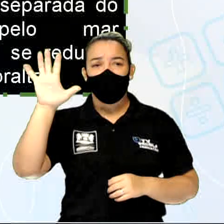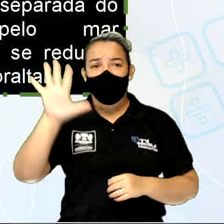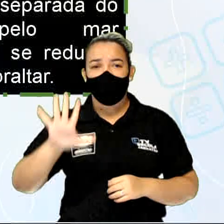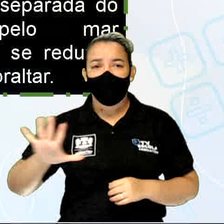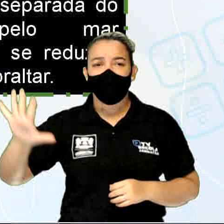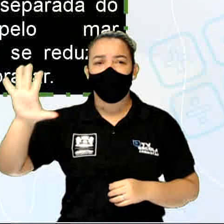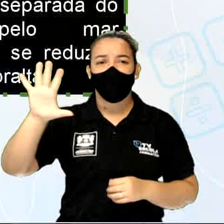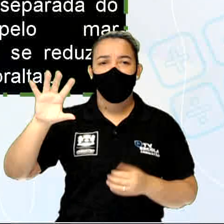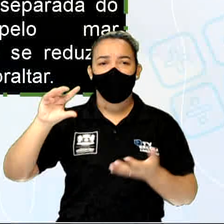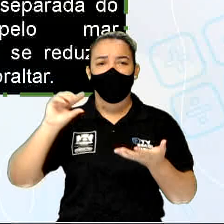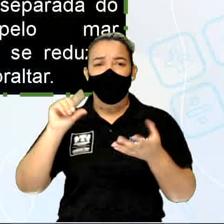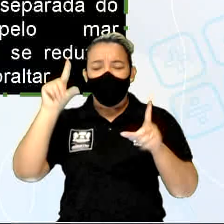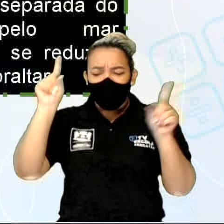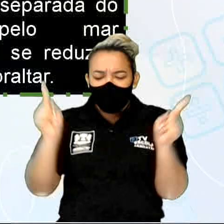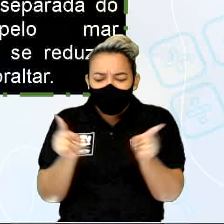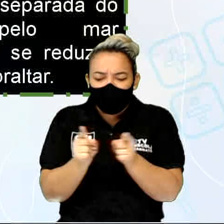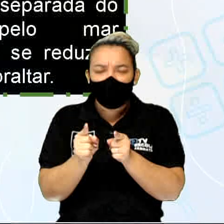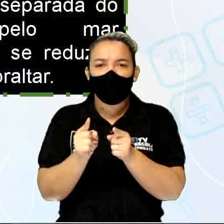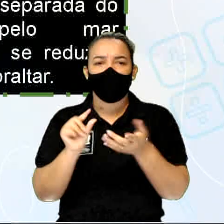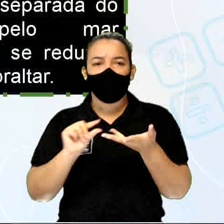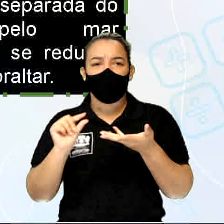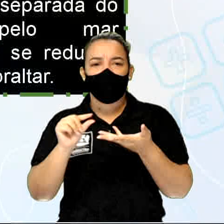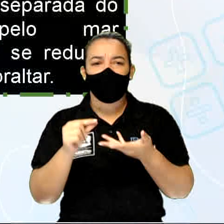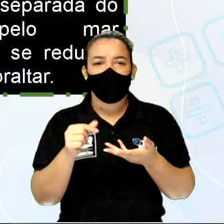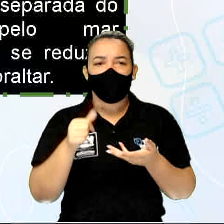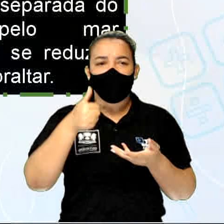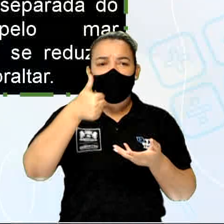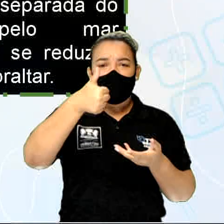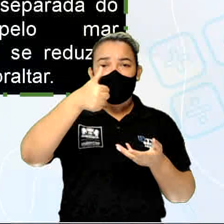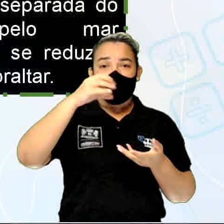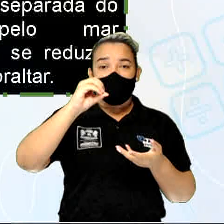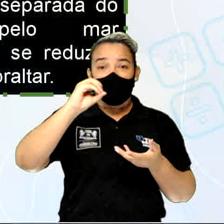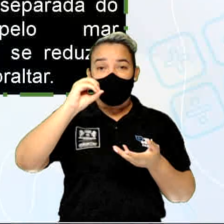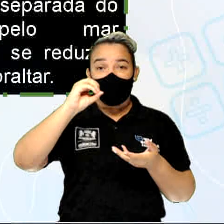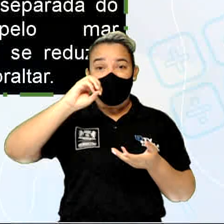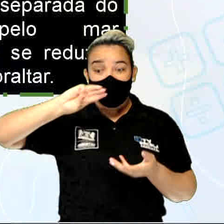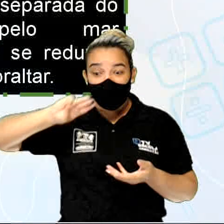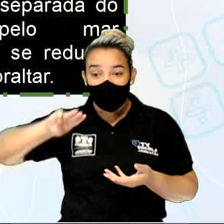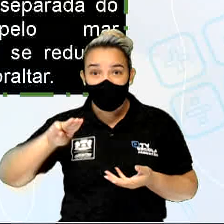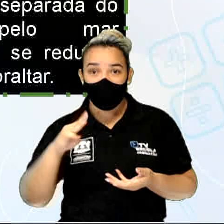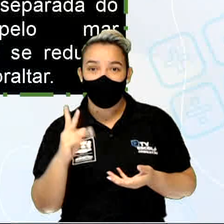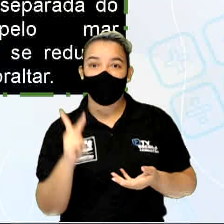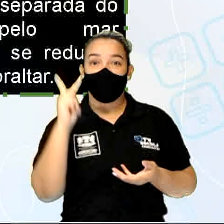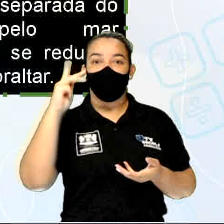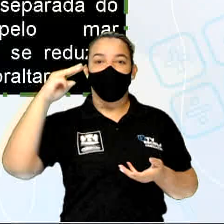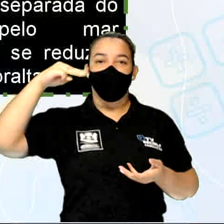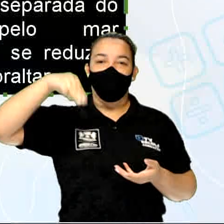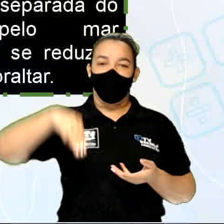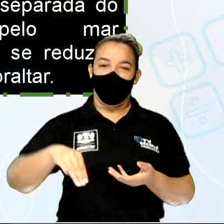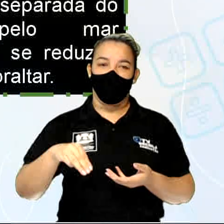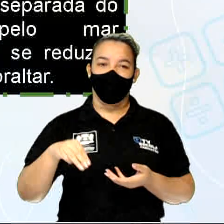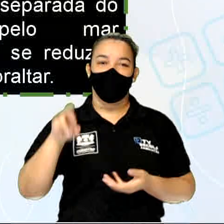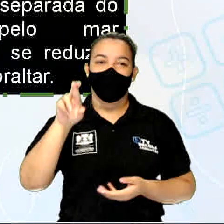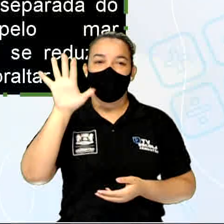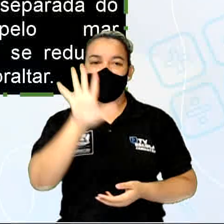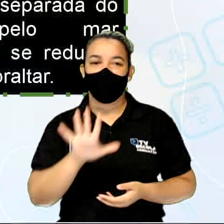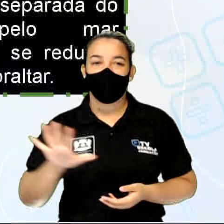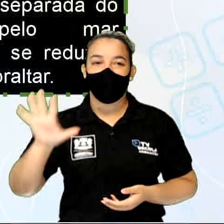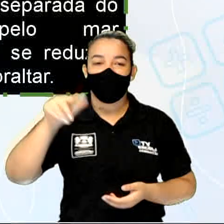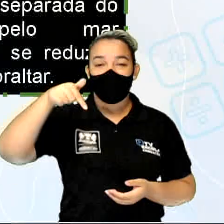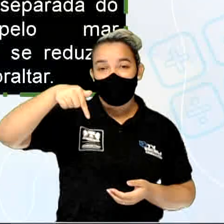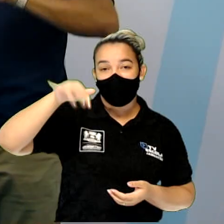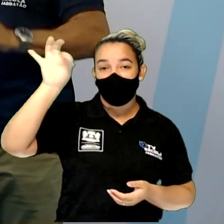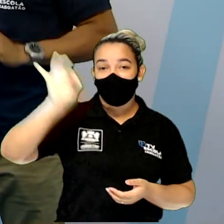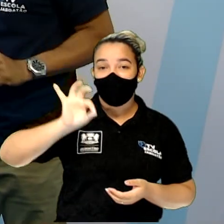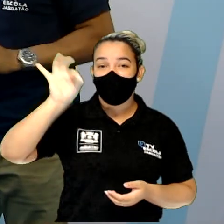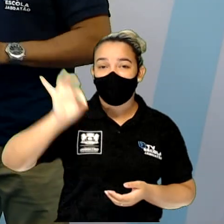.530.751 km², representando 7% das terras imersas.